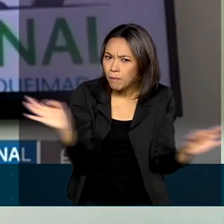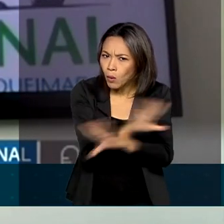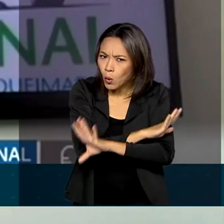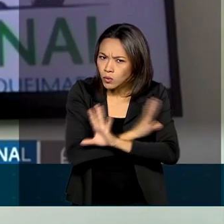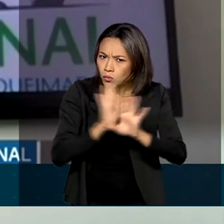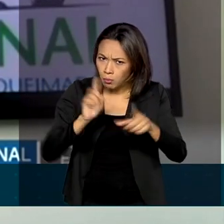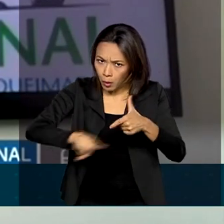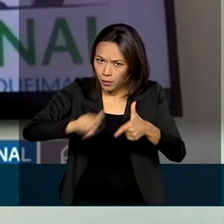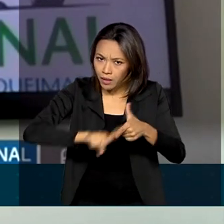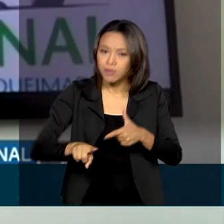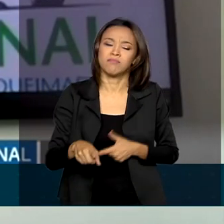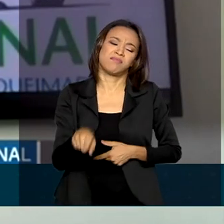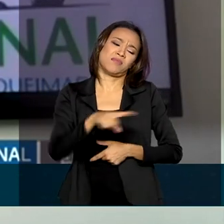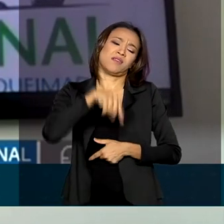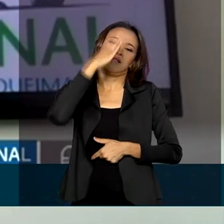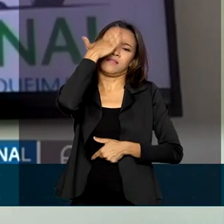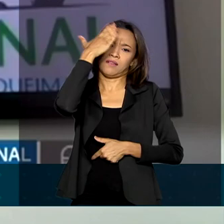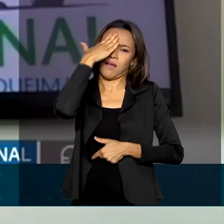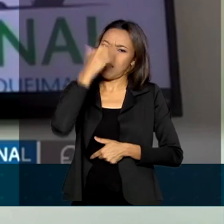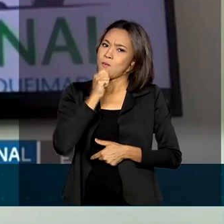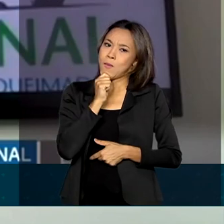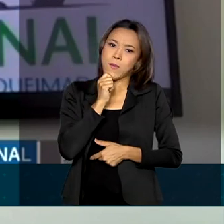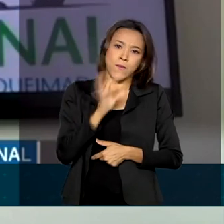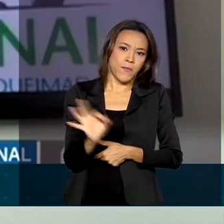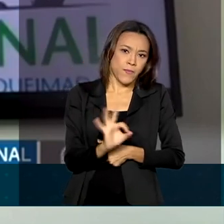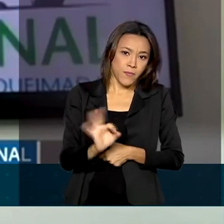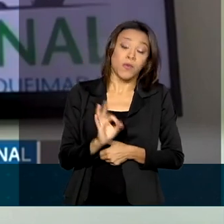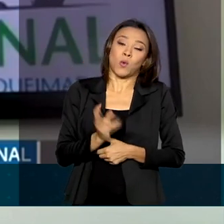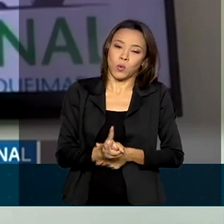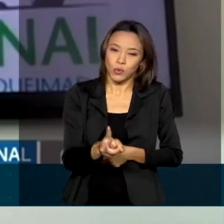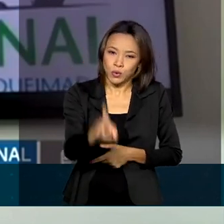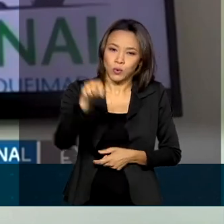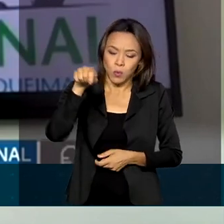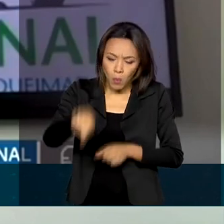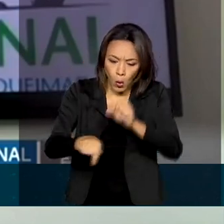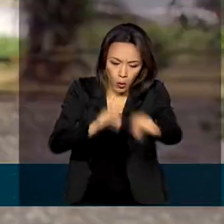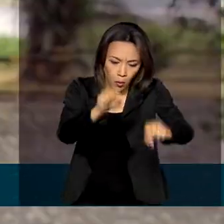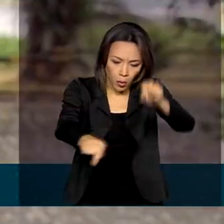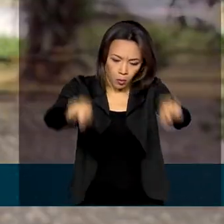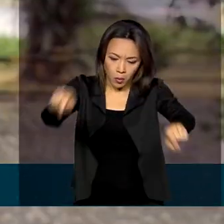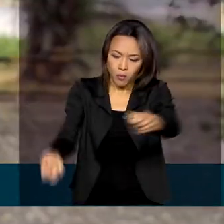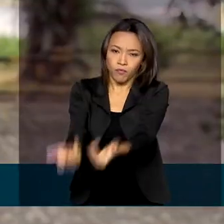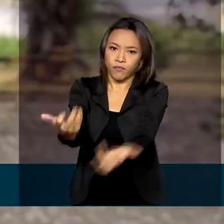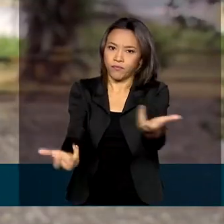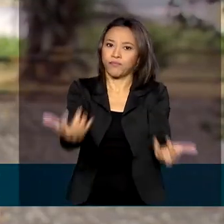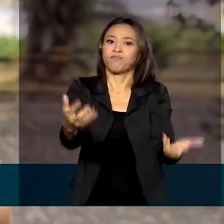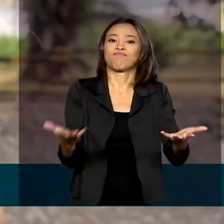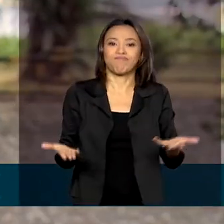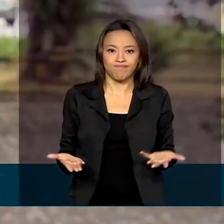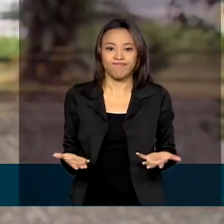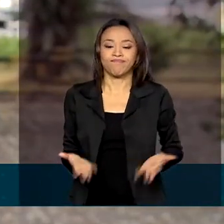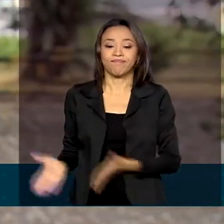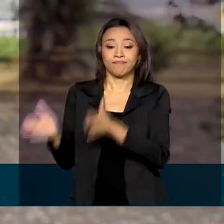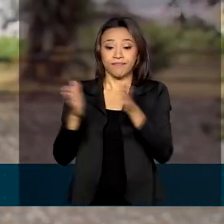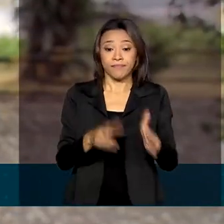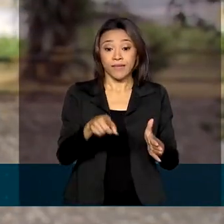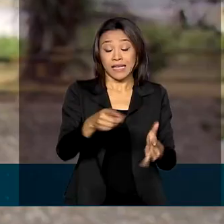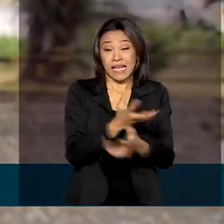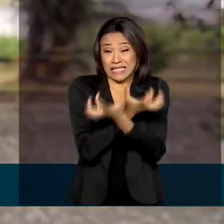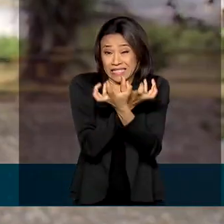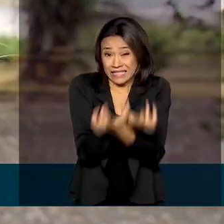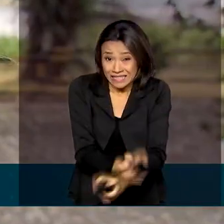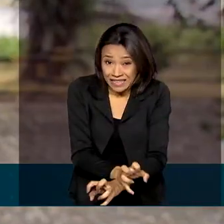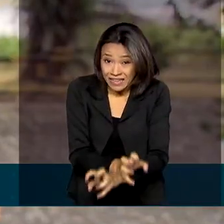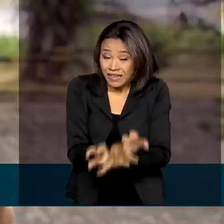acabou, todos sabem disso. Por isso, os incêndios continuam sendo uma ameaça. A estiagem severa no Pantanal